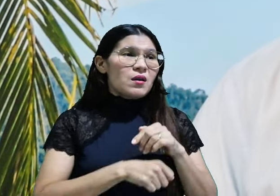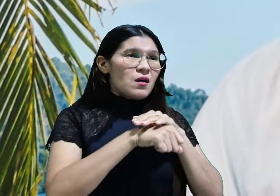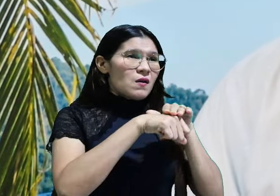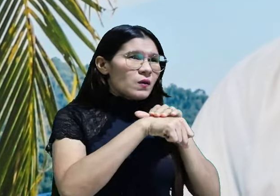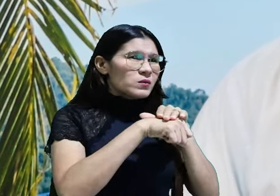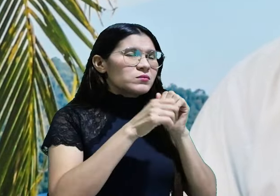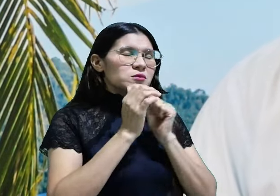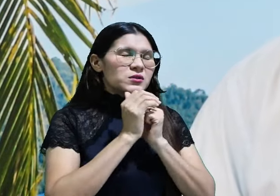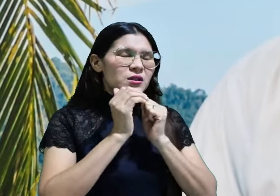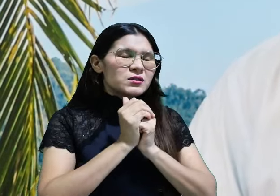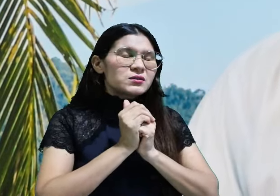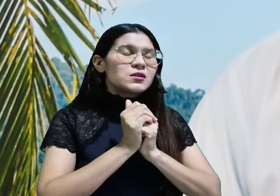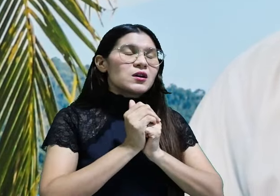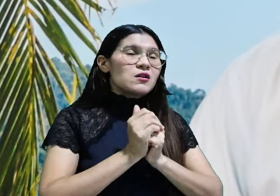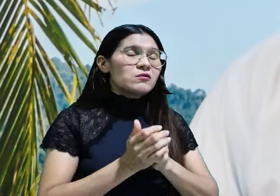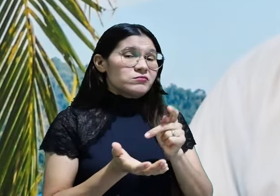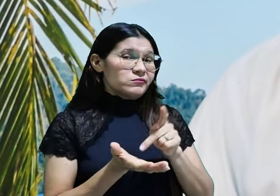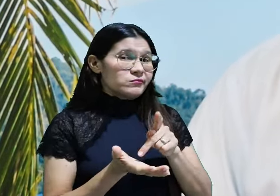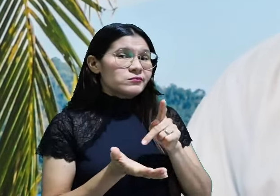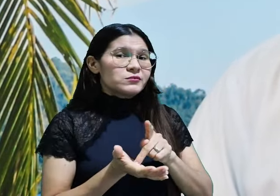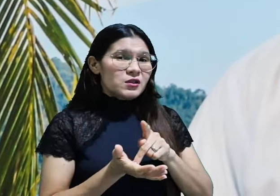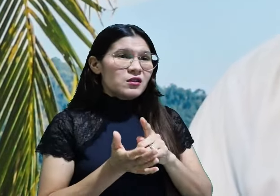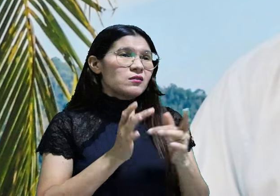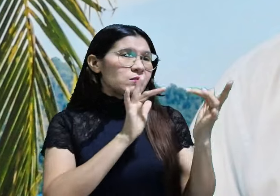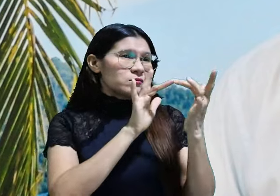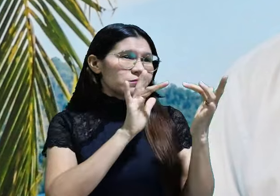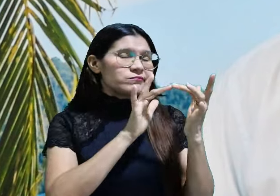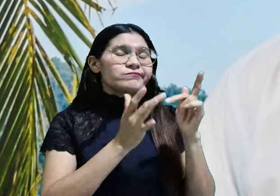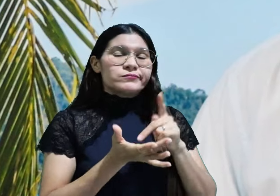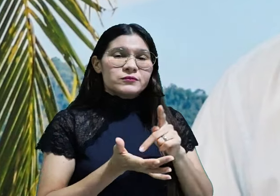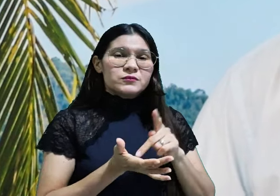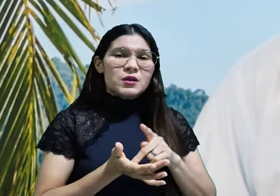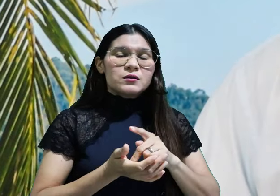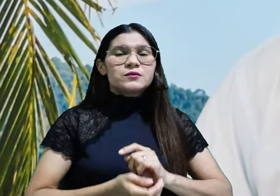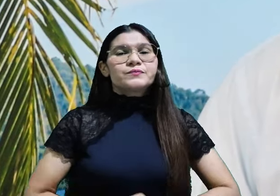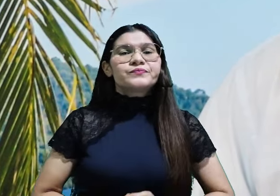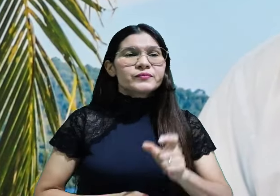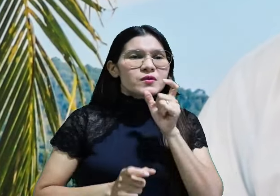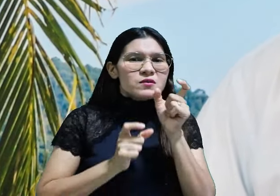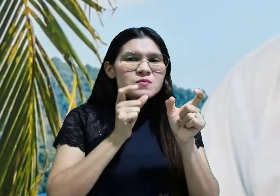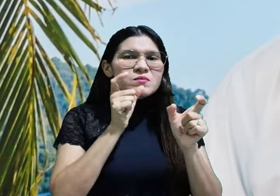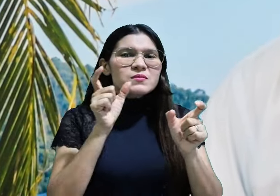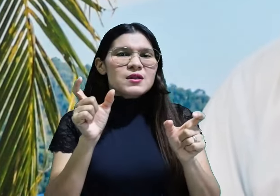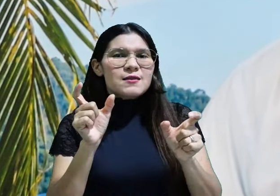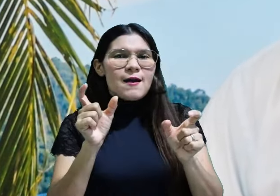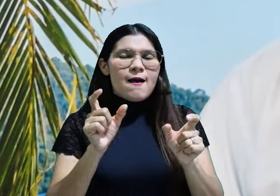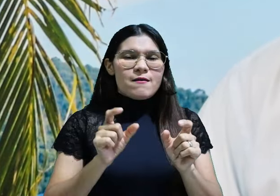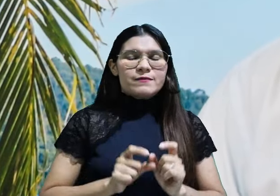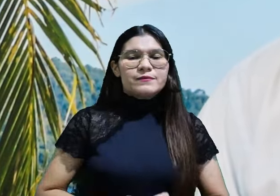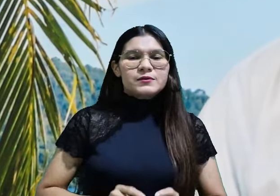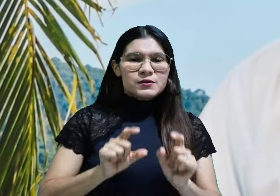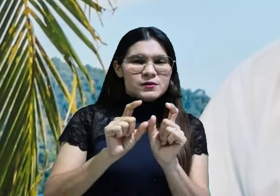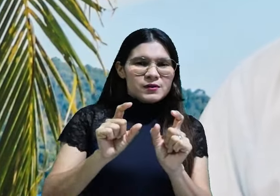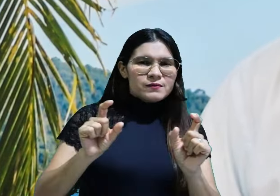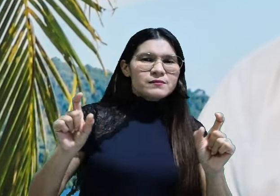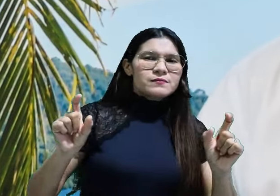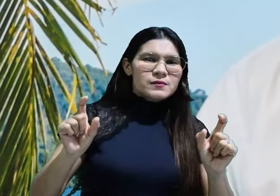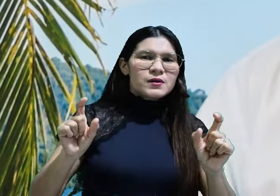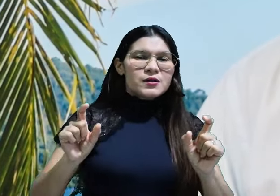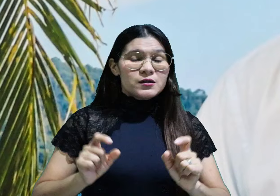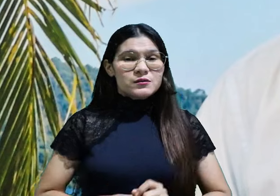e real com Deus. Em suas palavras, que antecedem a oração do Pai Nosso, Jesus está